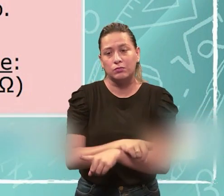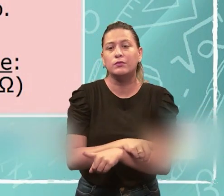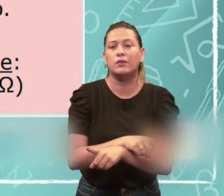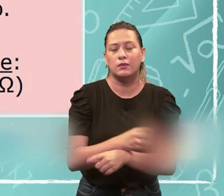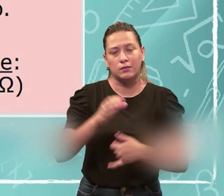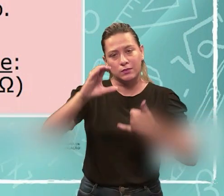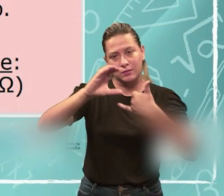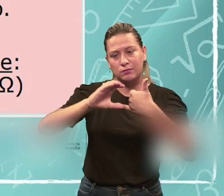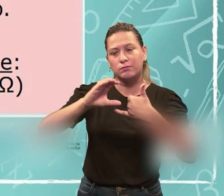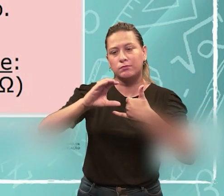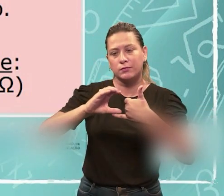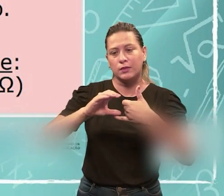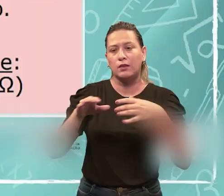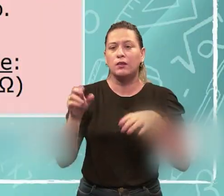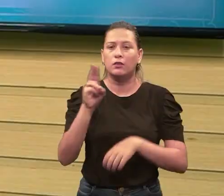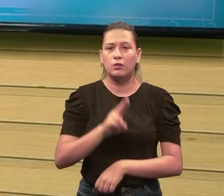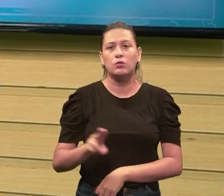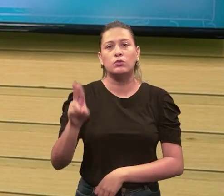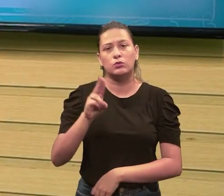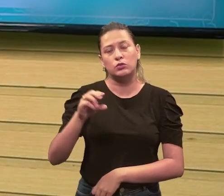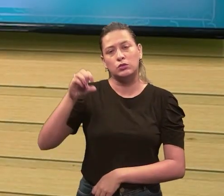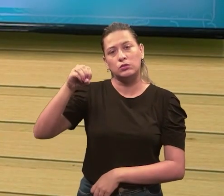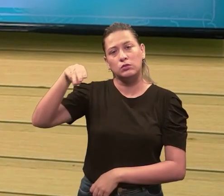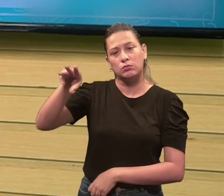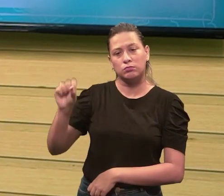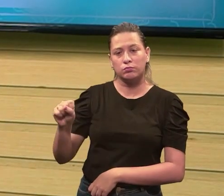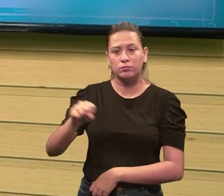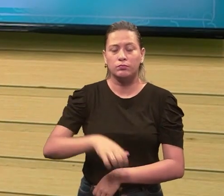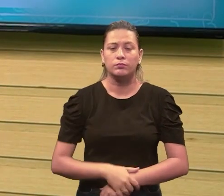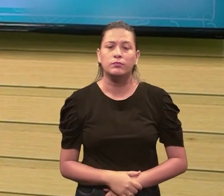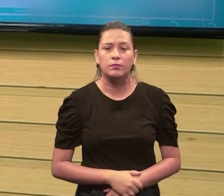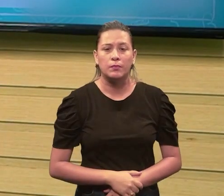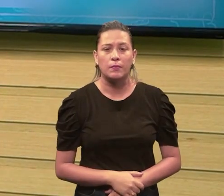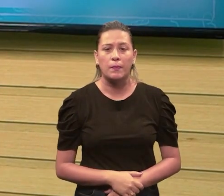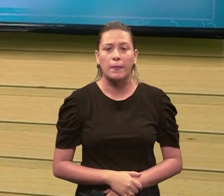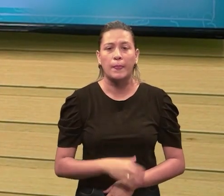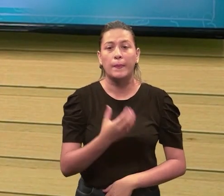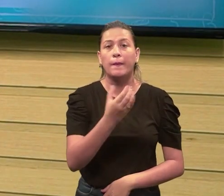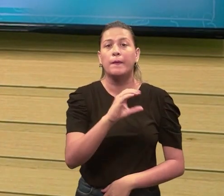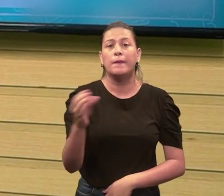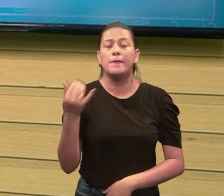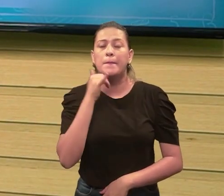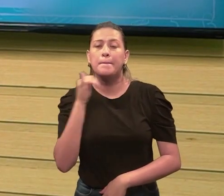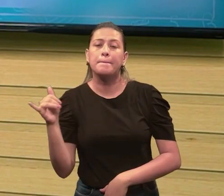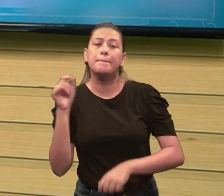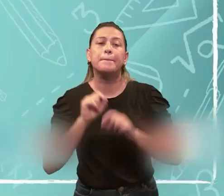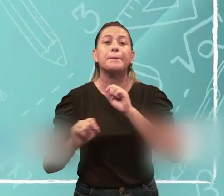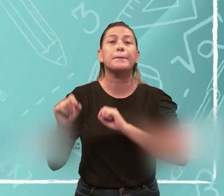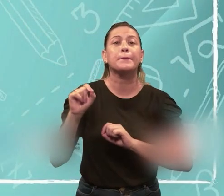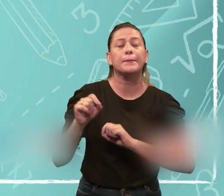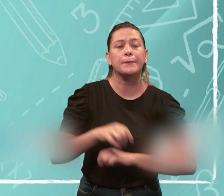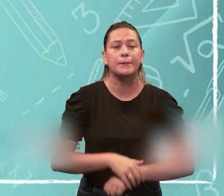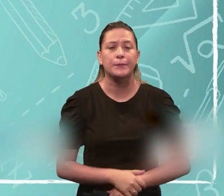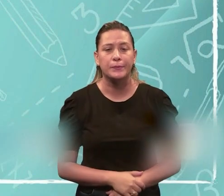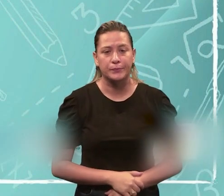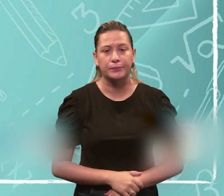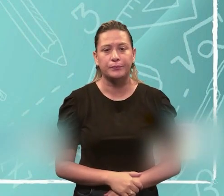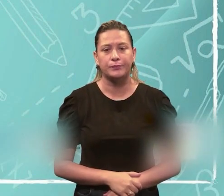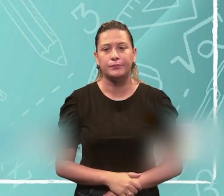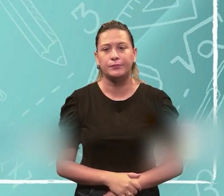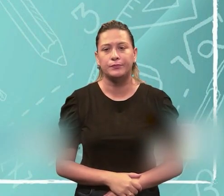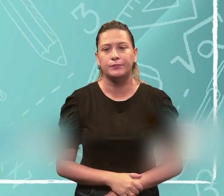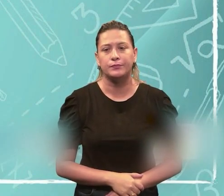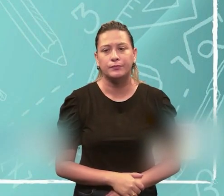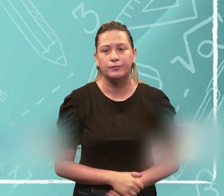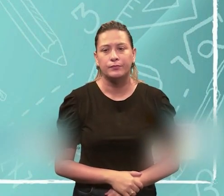circuito, e é medida em ohms. Corrente elétrica, como é que a gente pode definir o que que é? Então, podemos